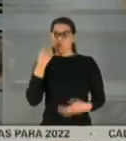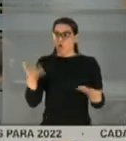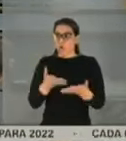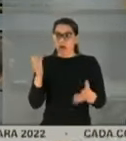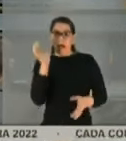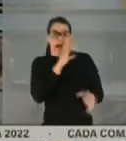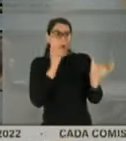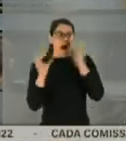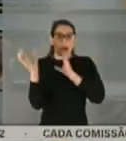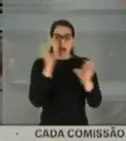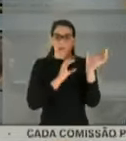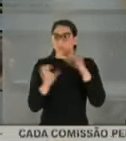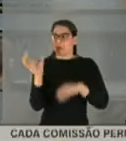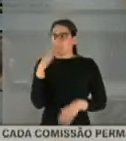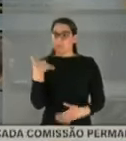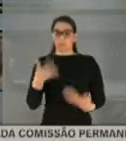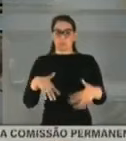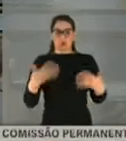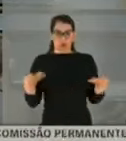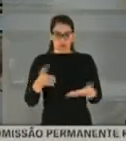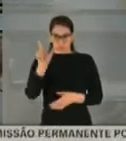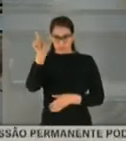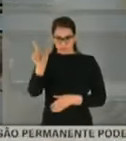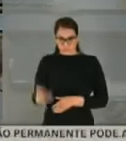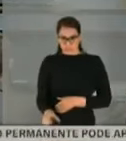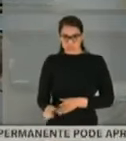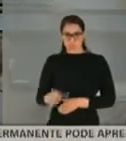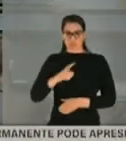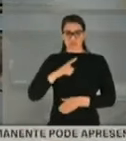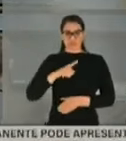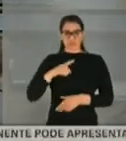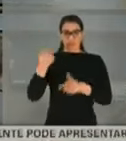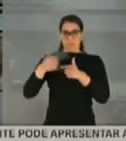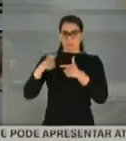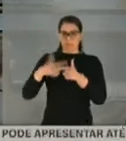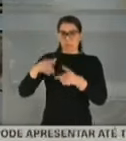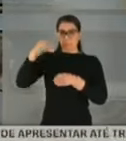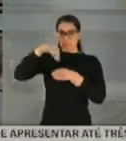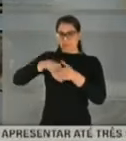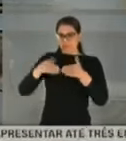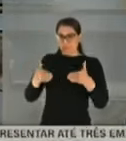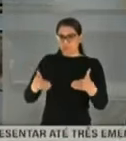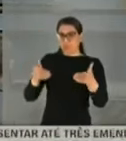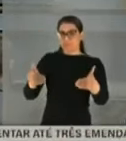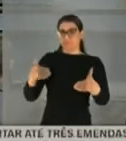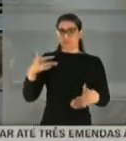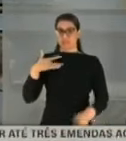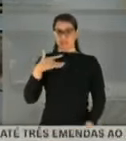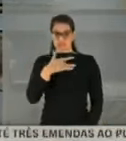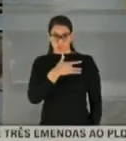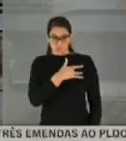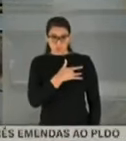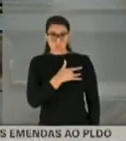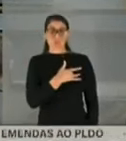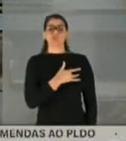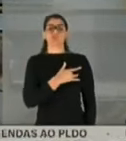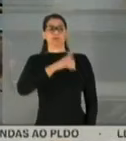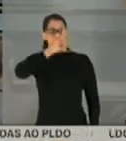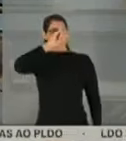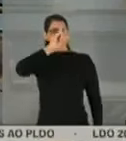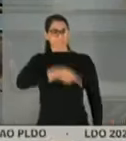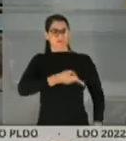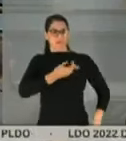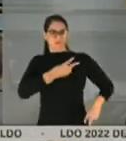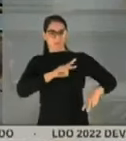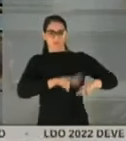quando aquele cidadão que está envolvido em tudo que é treta lá dentro do Ministério da Saúde foi dado ordem de prisão a ele.